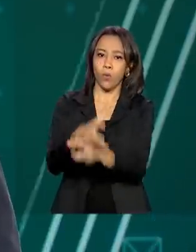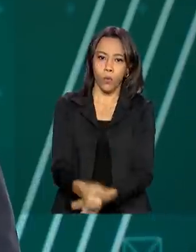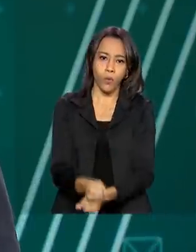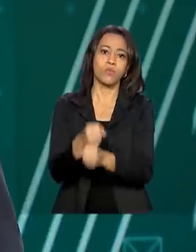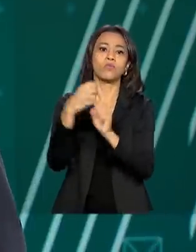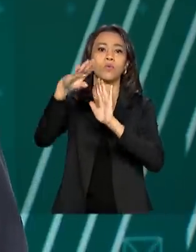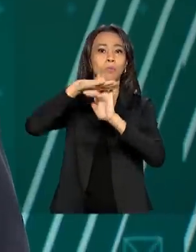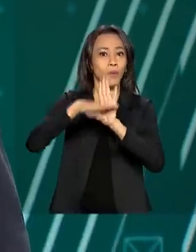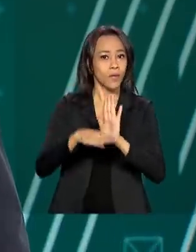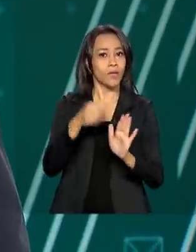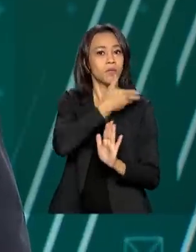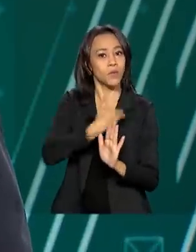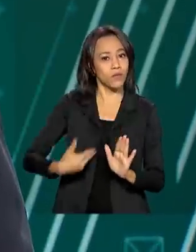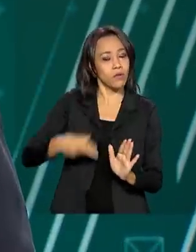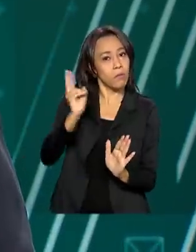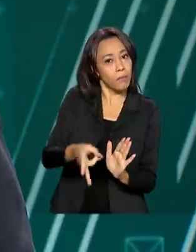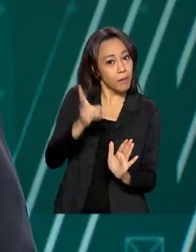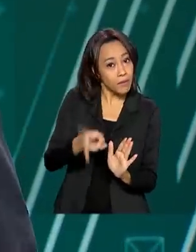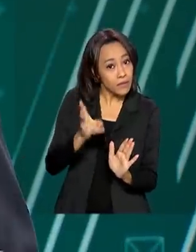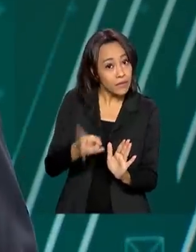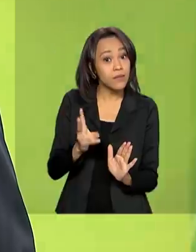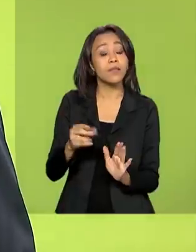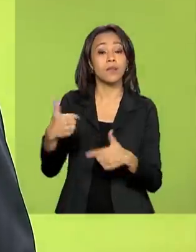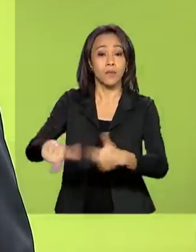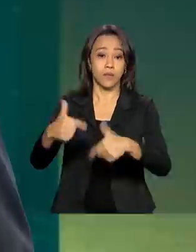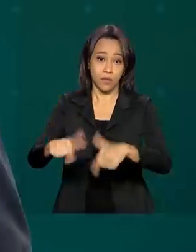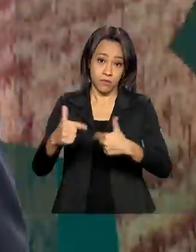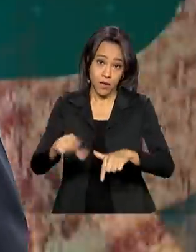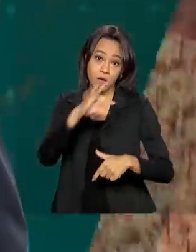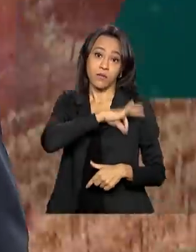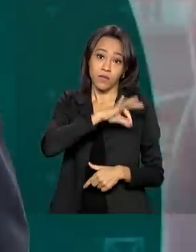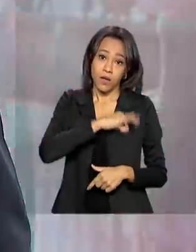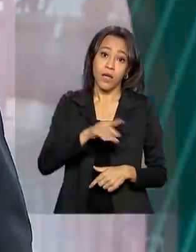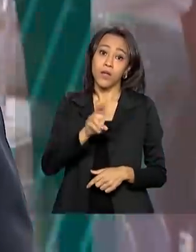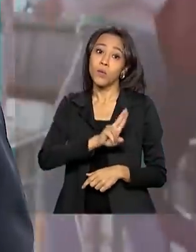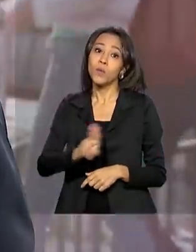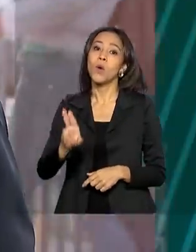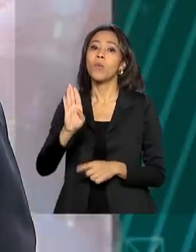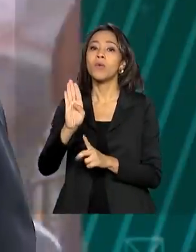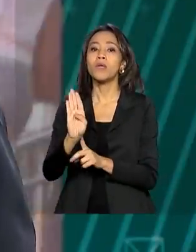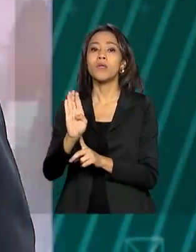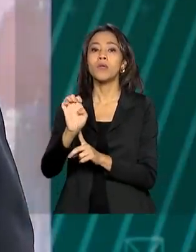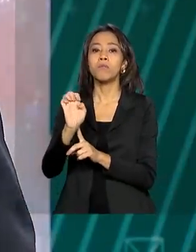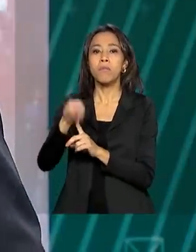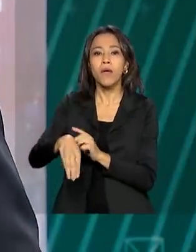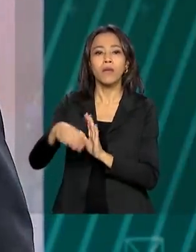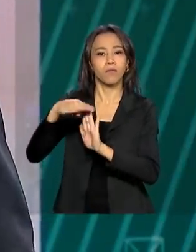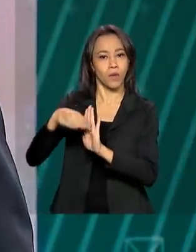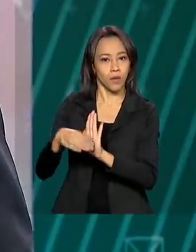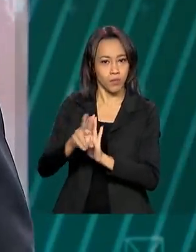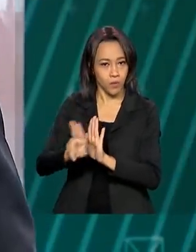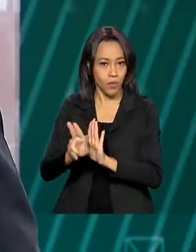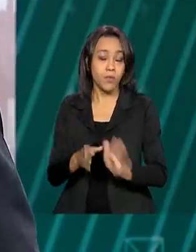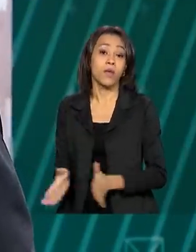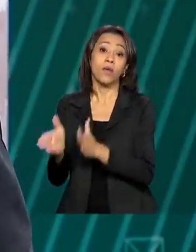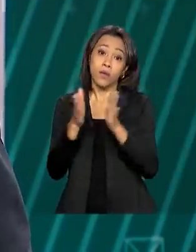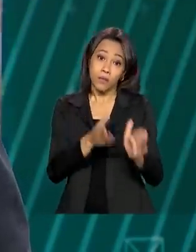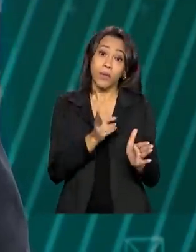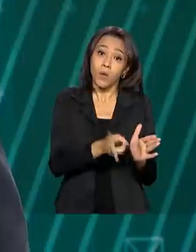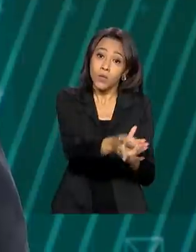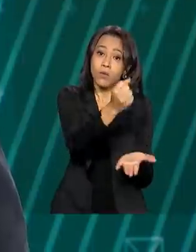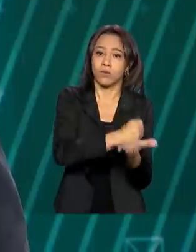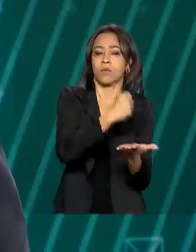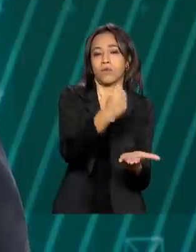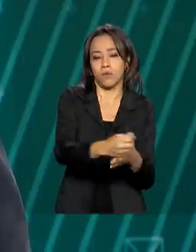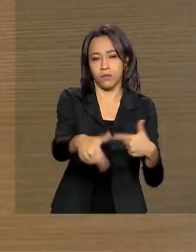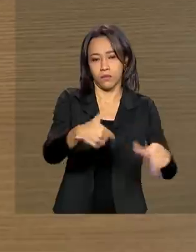para a Manutenção do Emprego e da Renda, o BEM. E o governo também decidiu prorrogar os prazos desses acordos para manter os contratos de